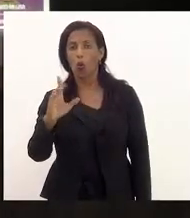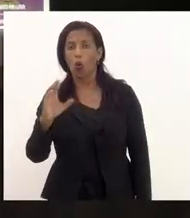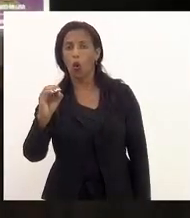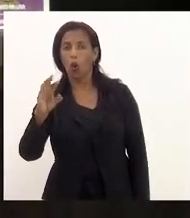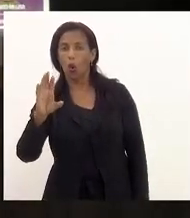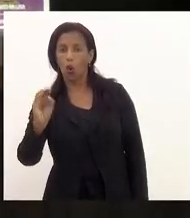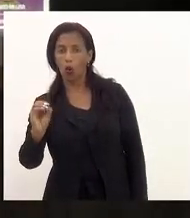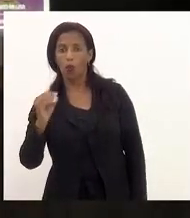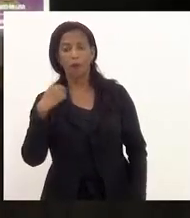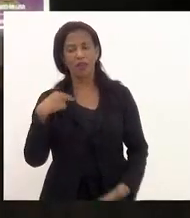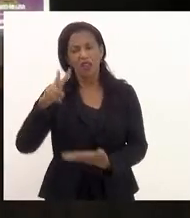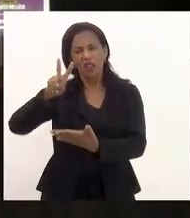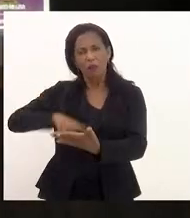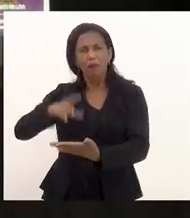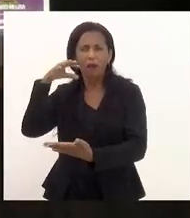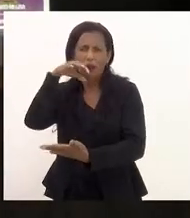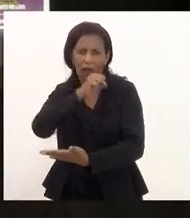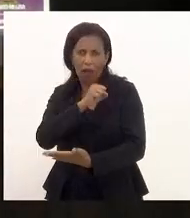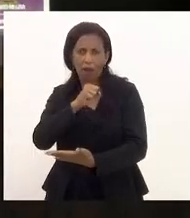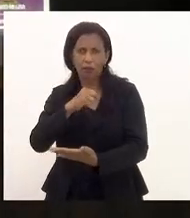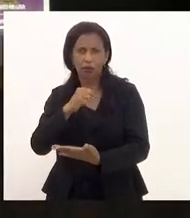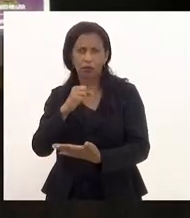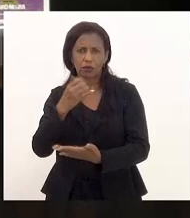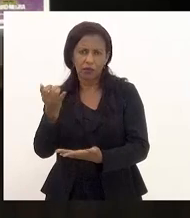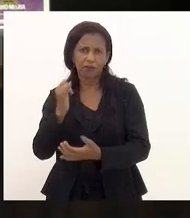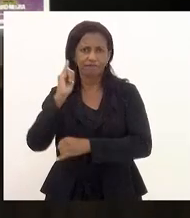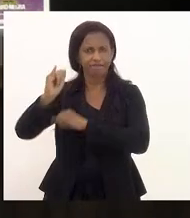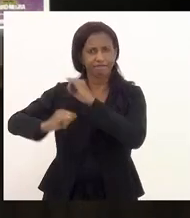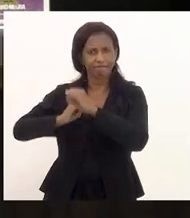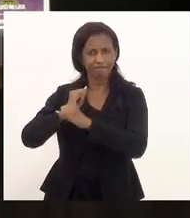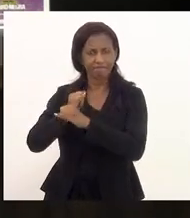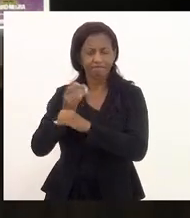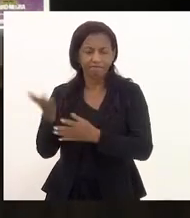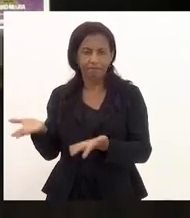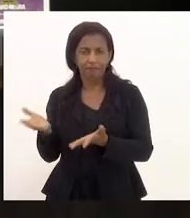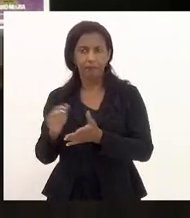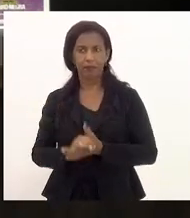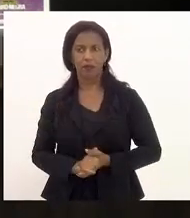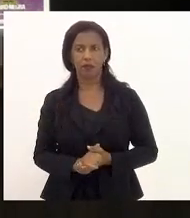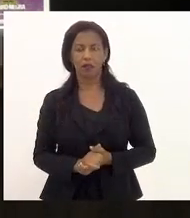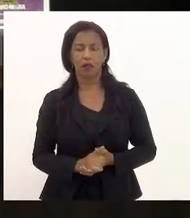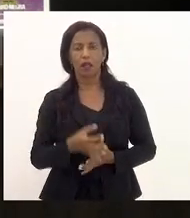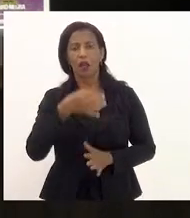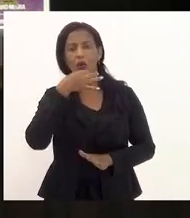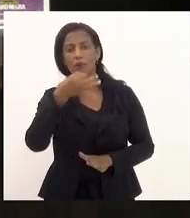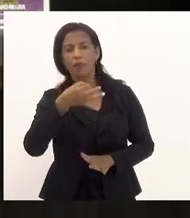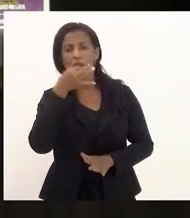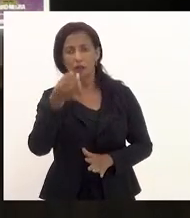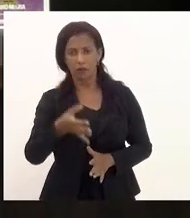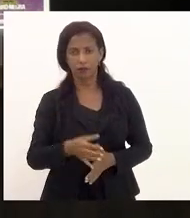mas eu passei rapidamente à vista no online e é opinião.